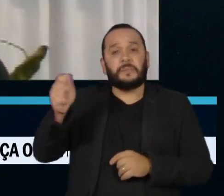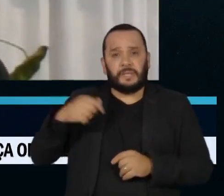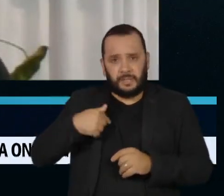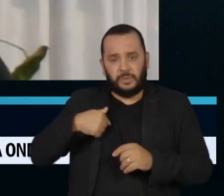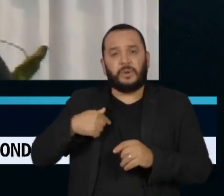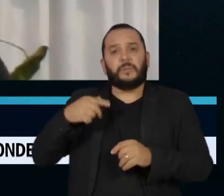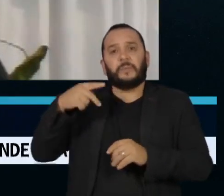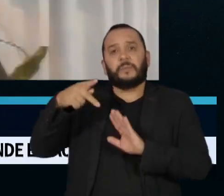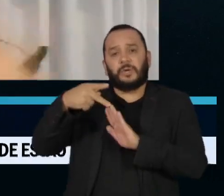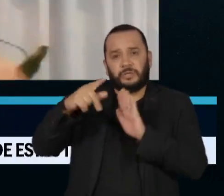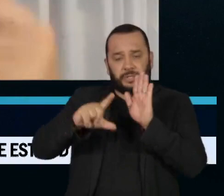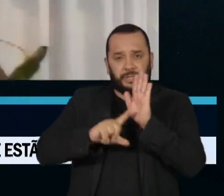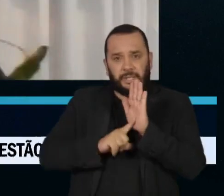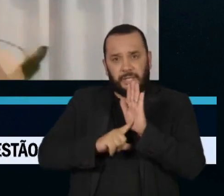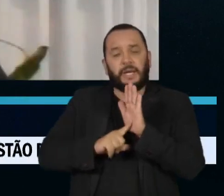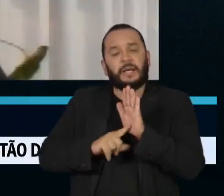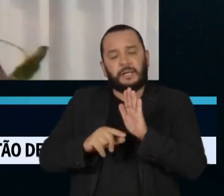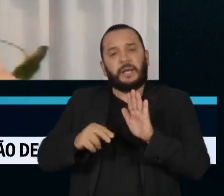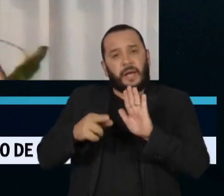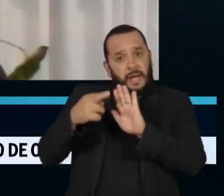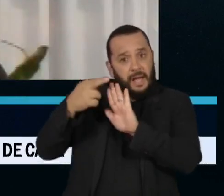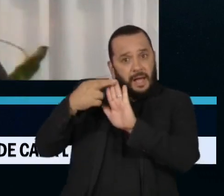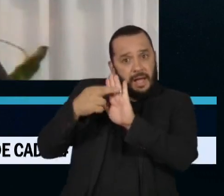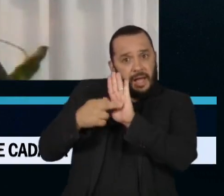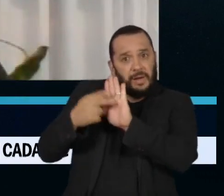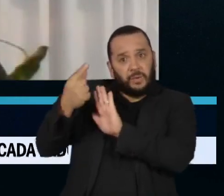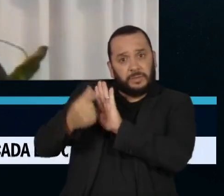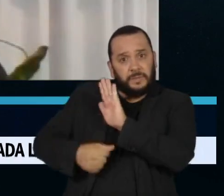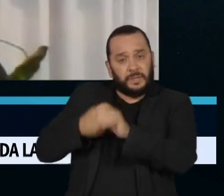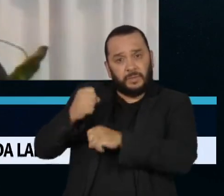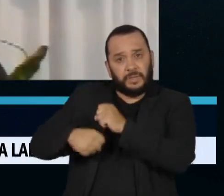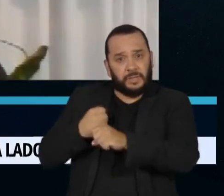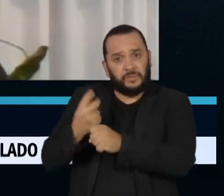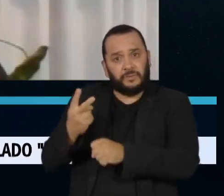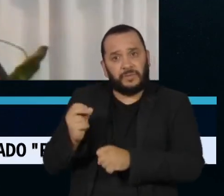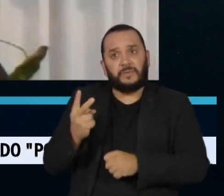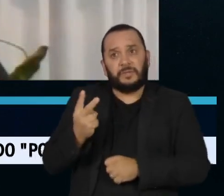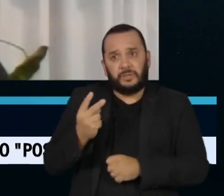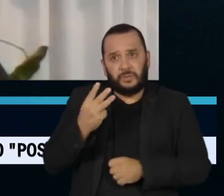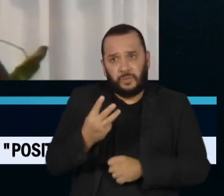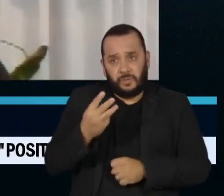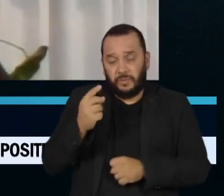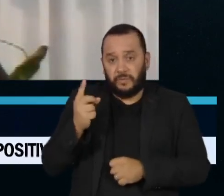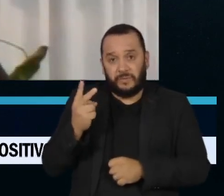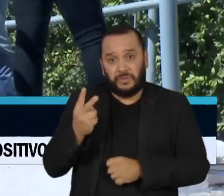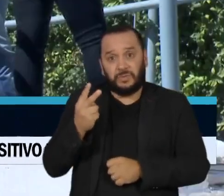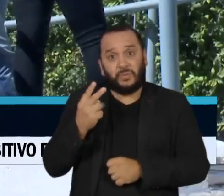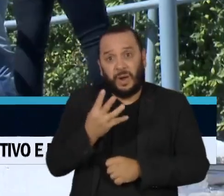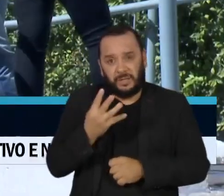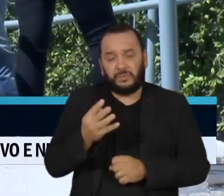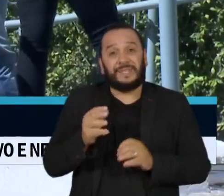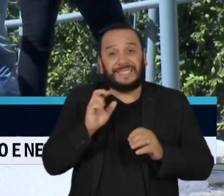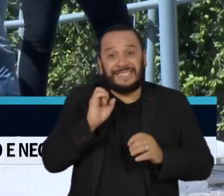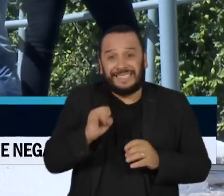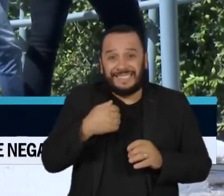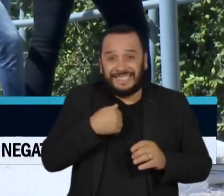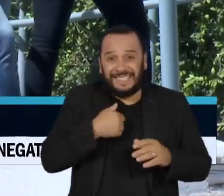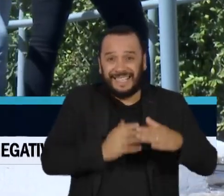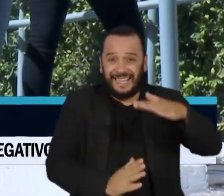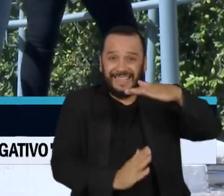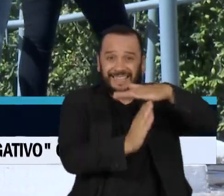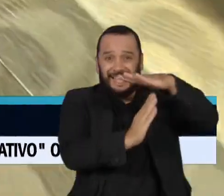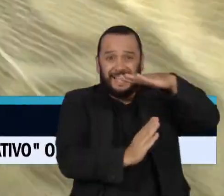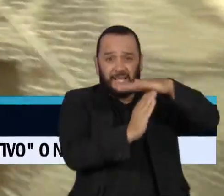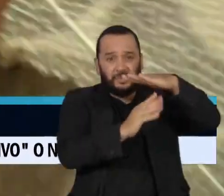2024. Se não revogar o teto quanto antes, isso já vai constranger o orçamento de 2024. Qualquer que seja a